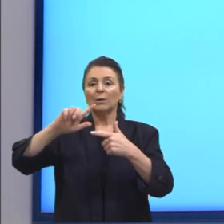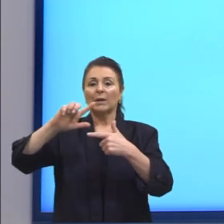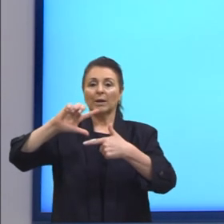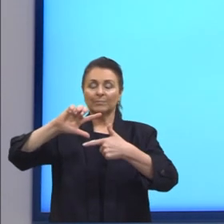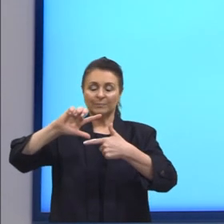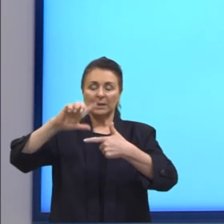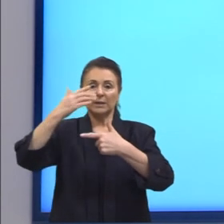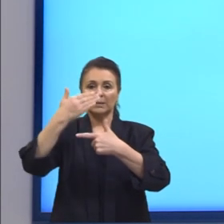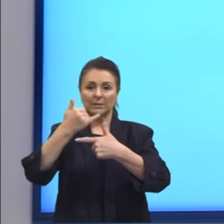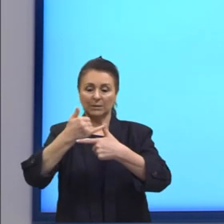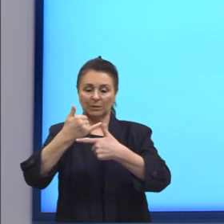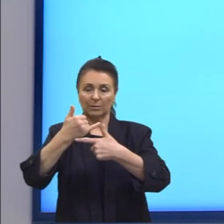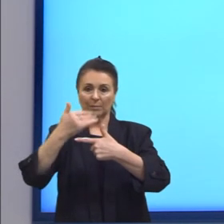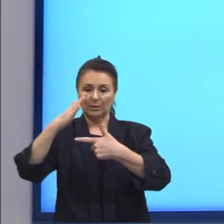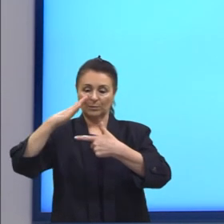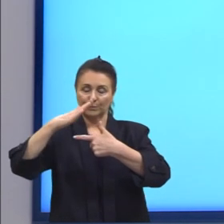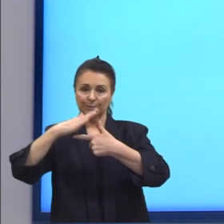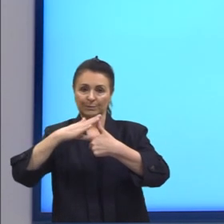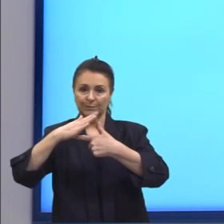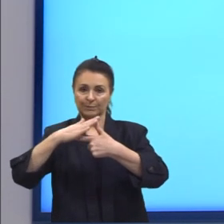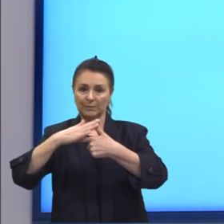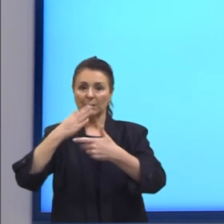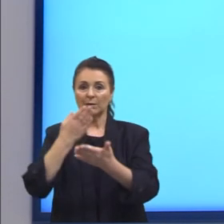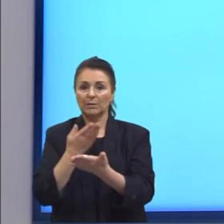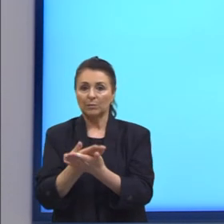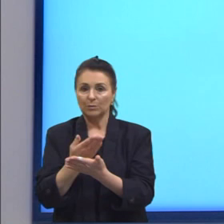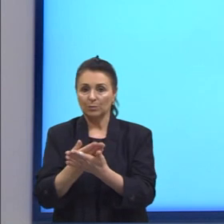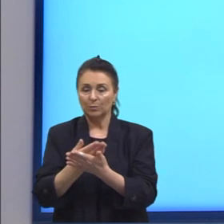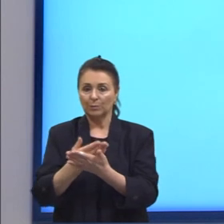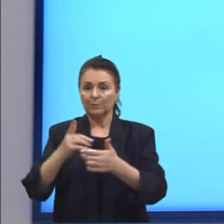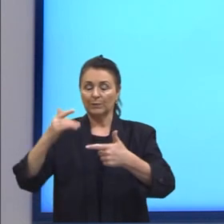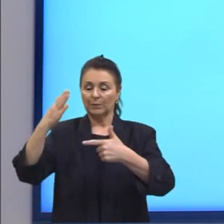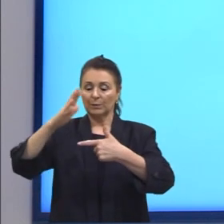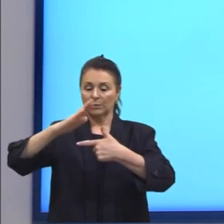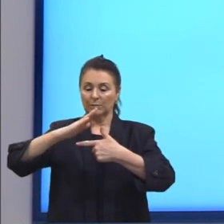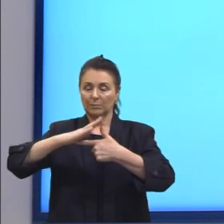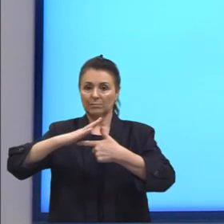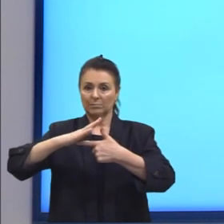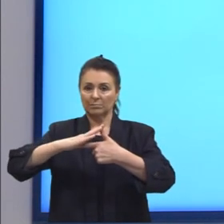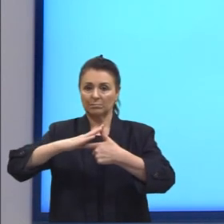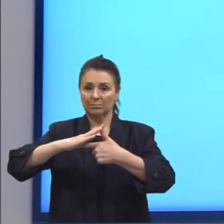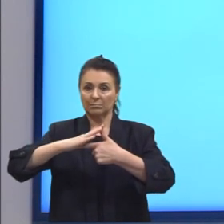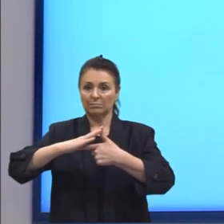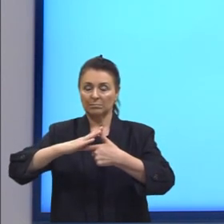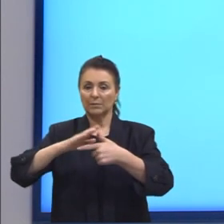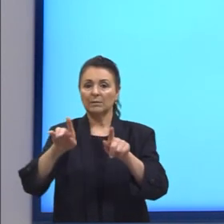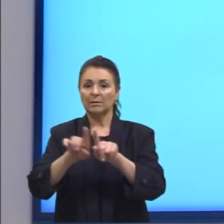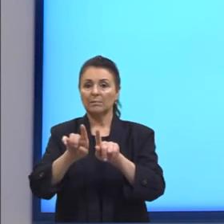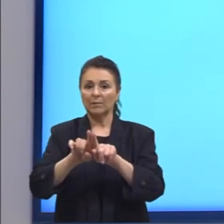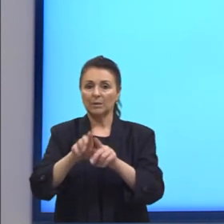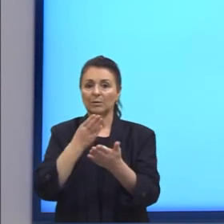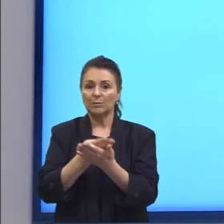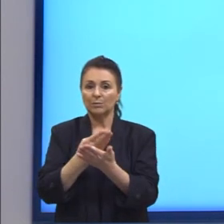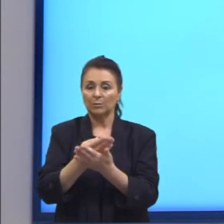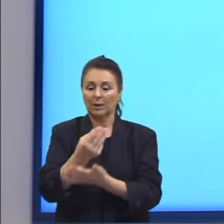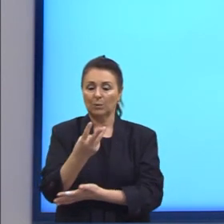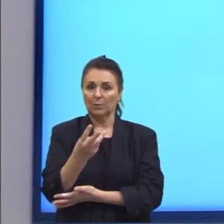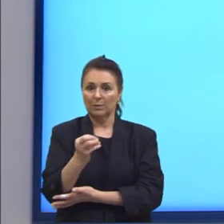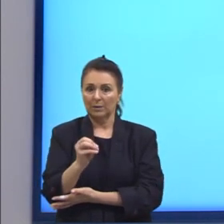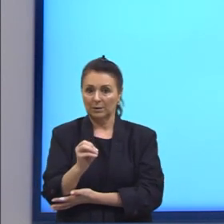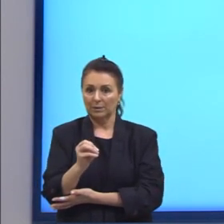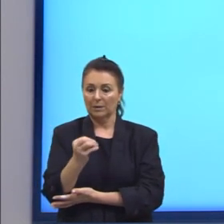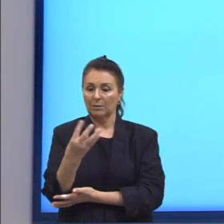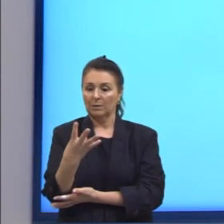Ainda no estudo da trigonometria, nós aprendemos os ângulos notáveis, né? Os ângulos de 30, 45 e